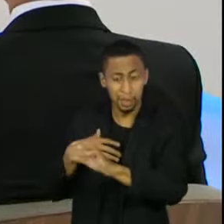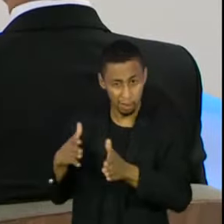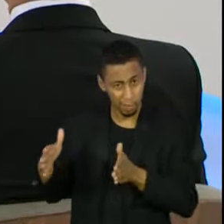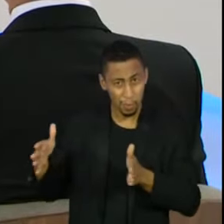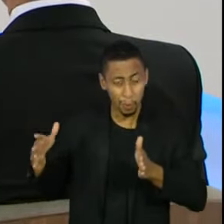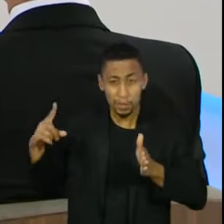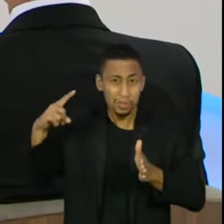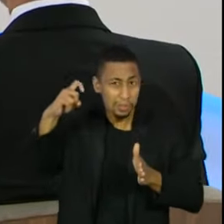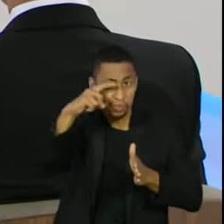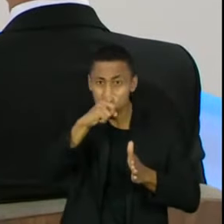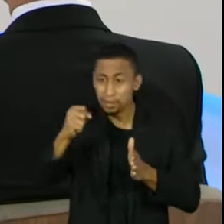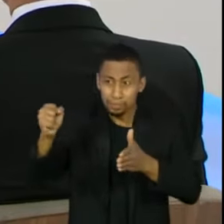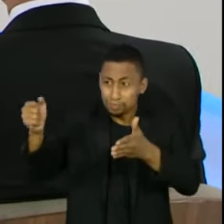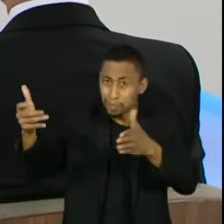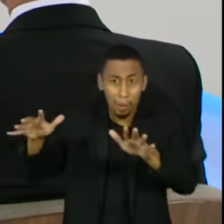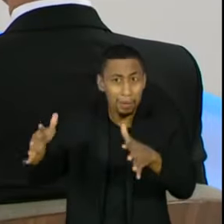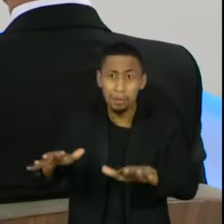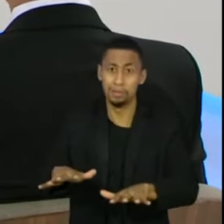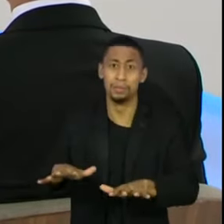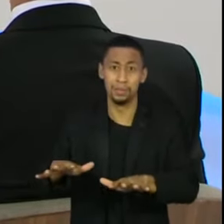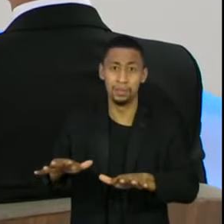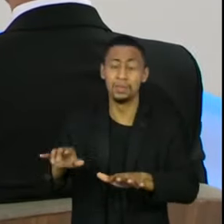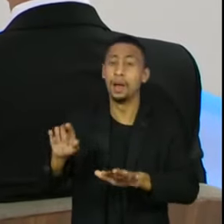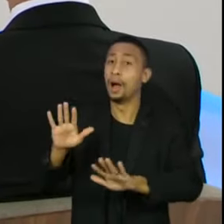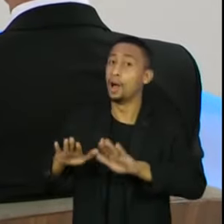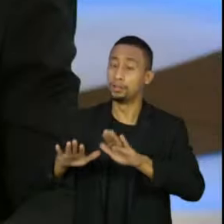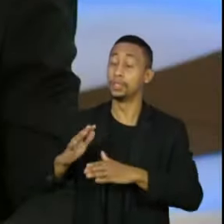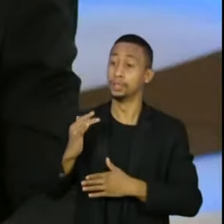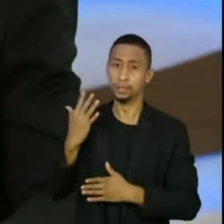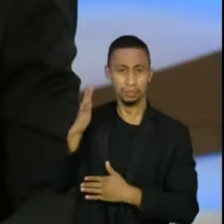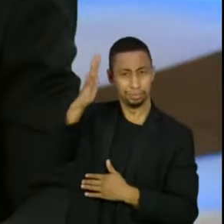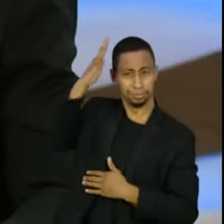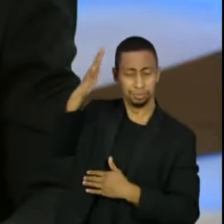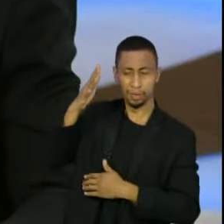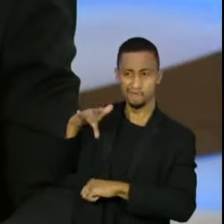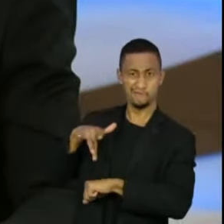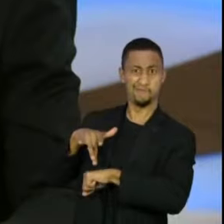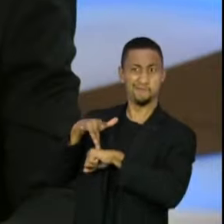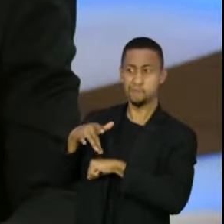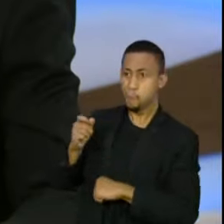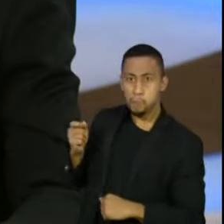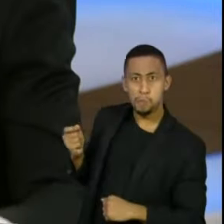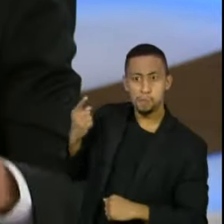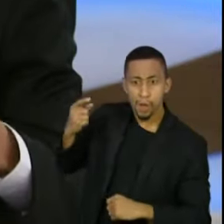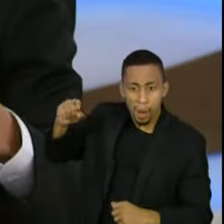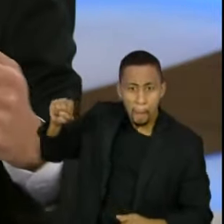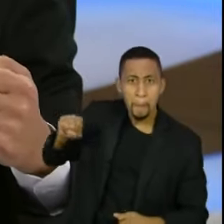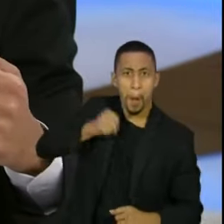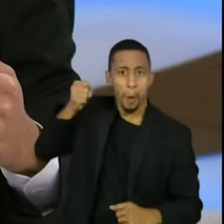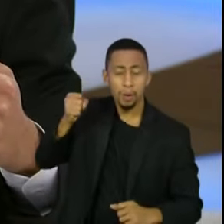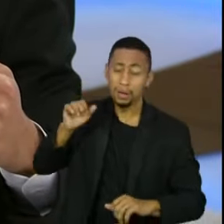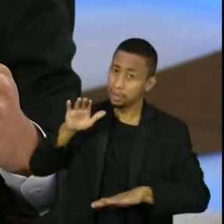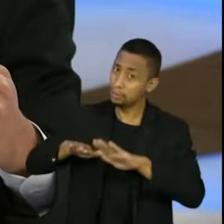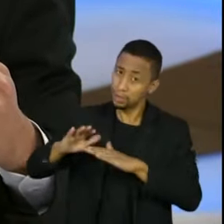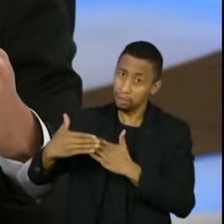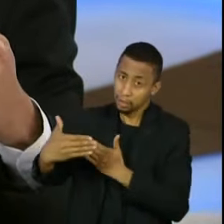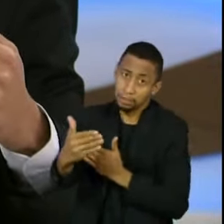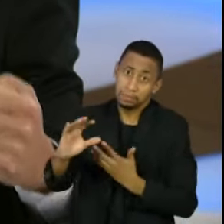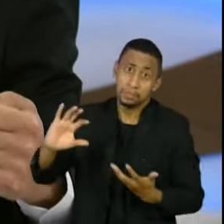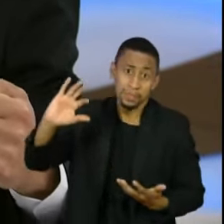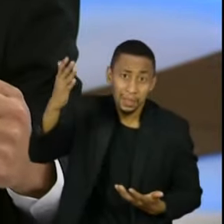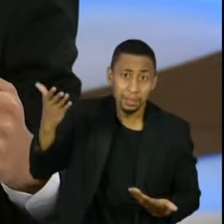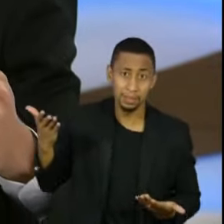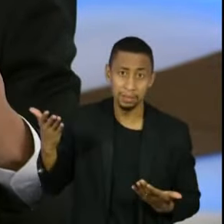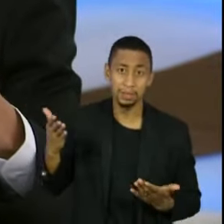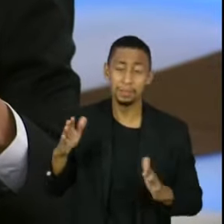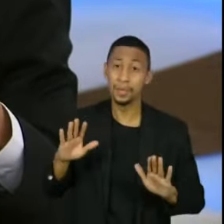É evidente que afloram as reivindicações, certas indignações, numa disputa que sempre existiu entre entes federados. Os